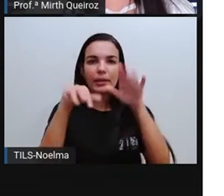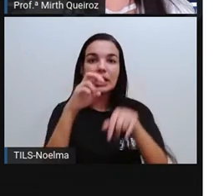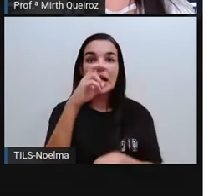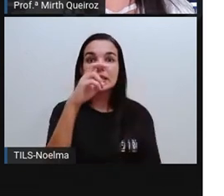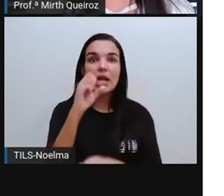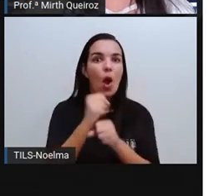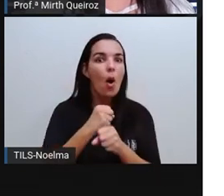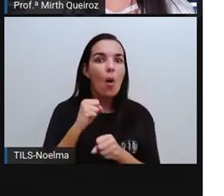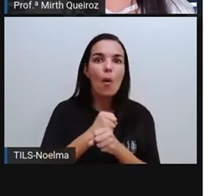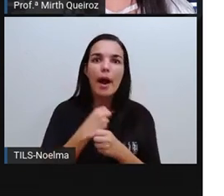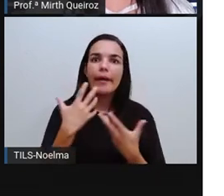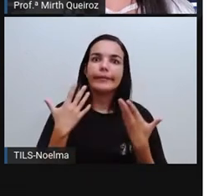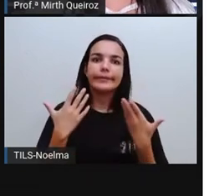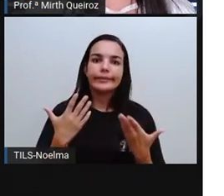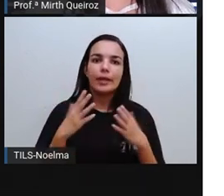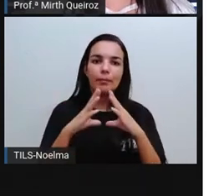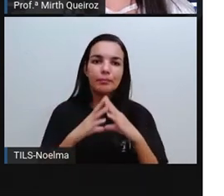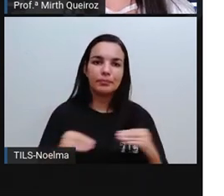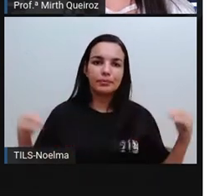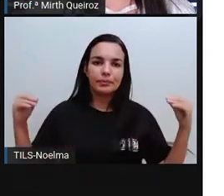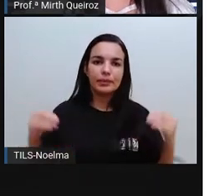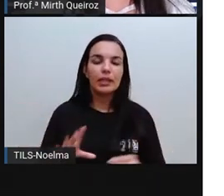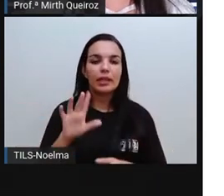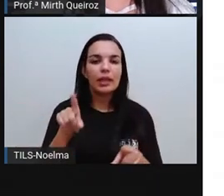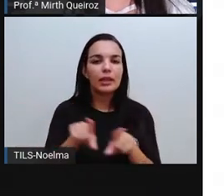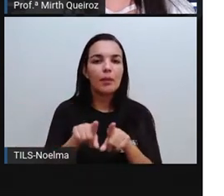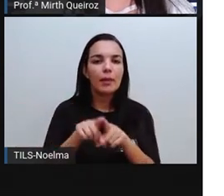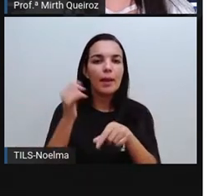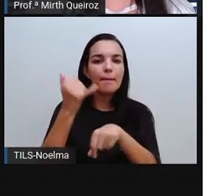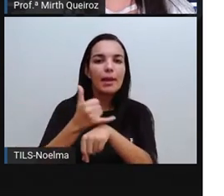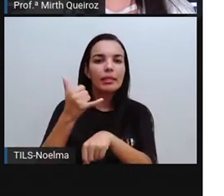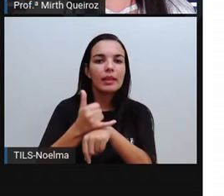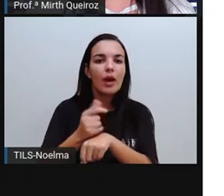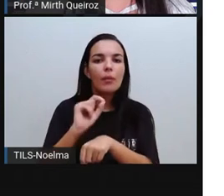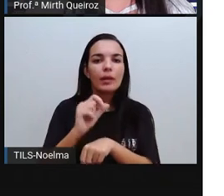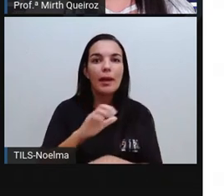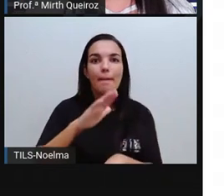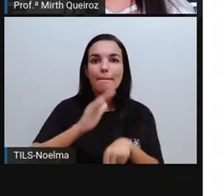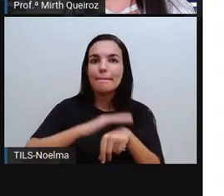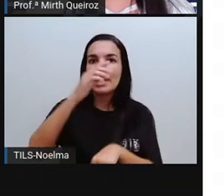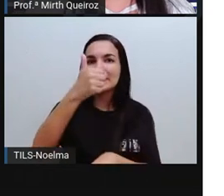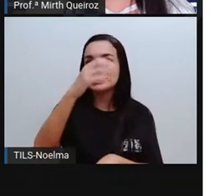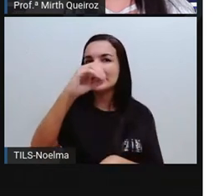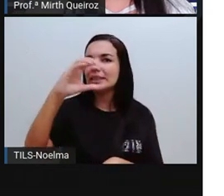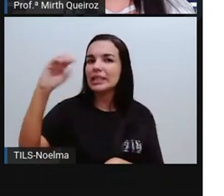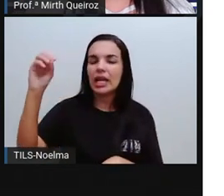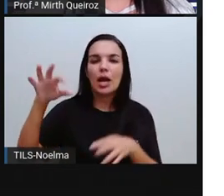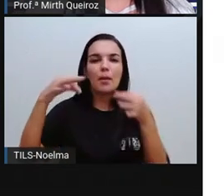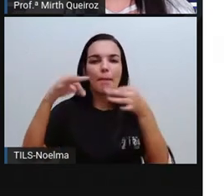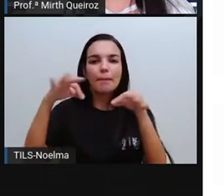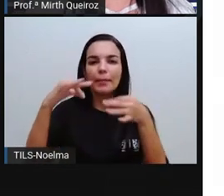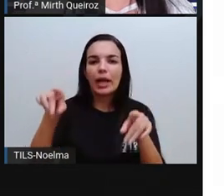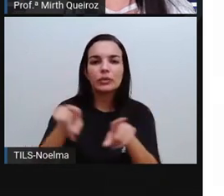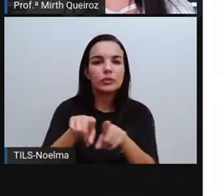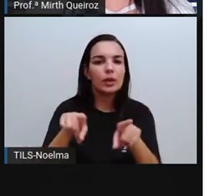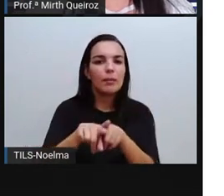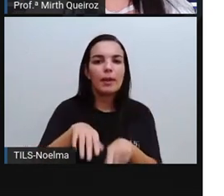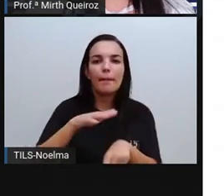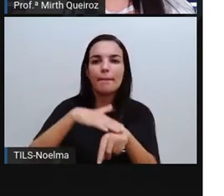ser decomposto. Metal, mais de cem anos. Plástico, também mais de cem anos.